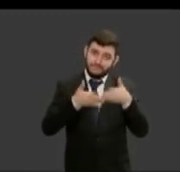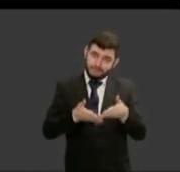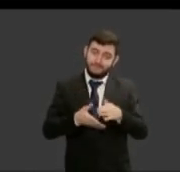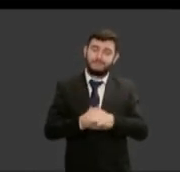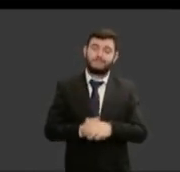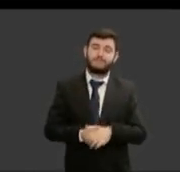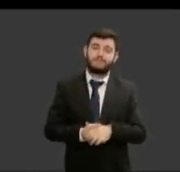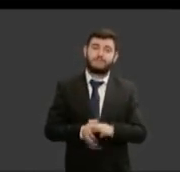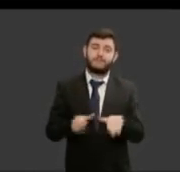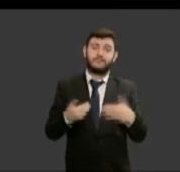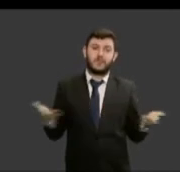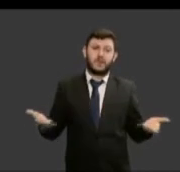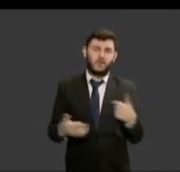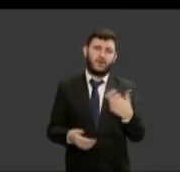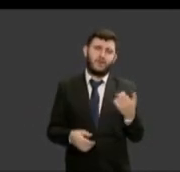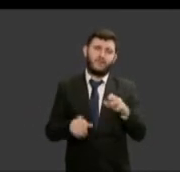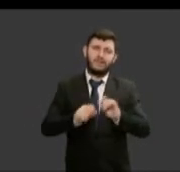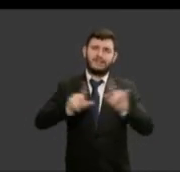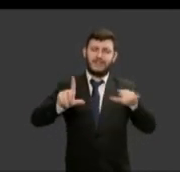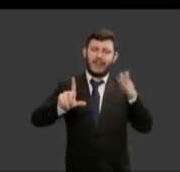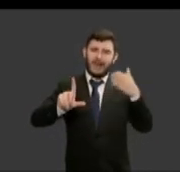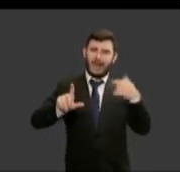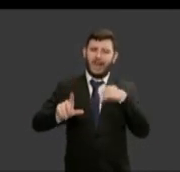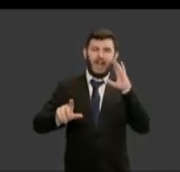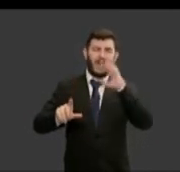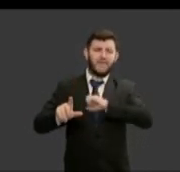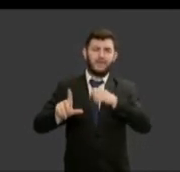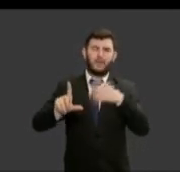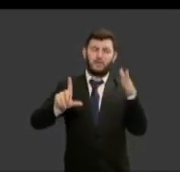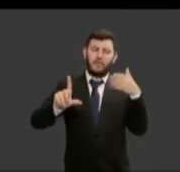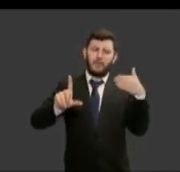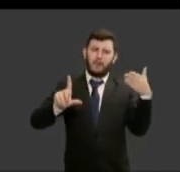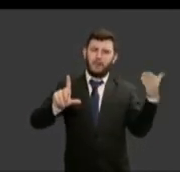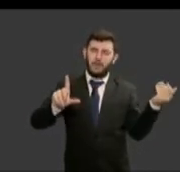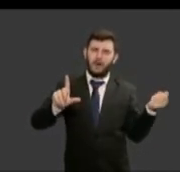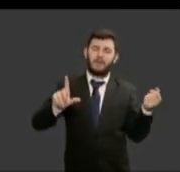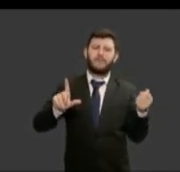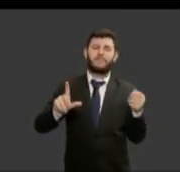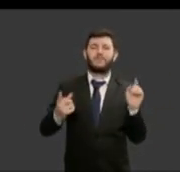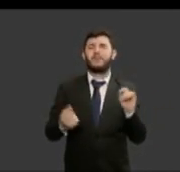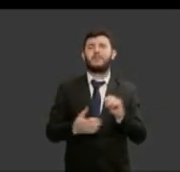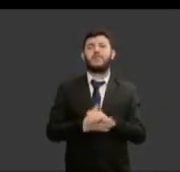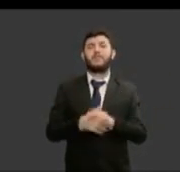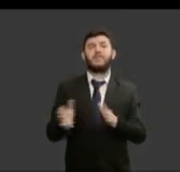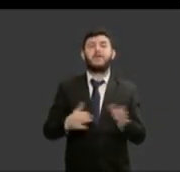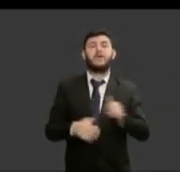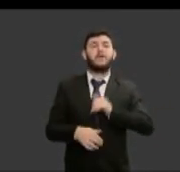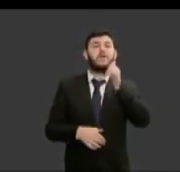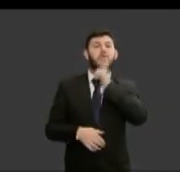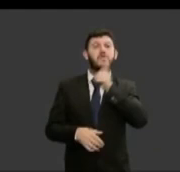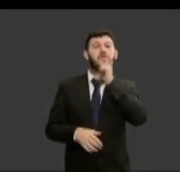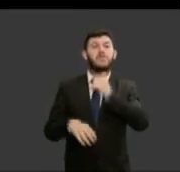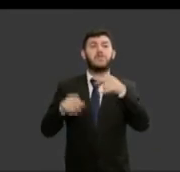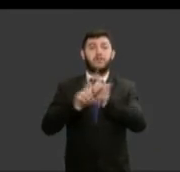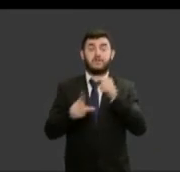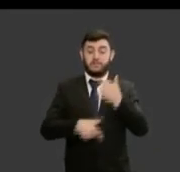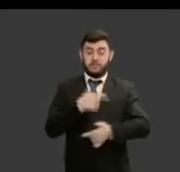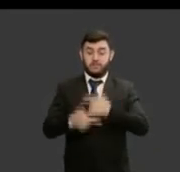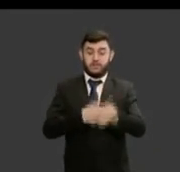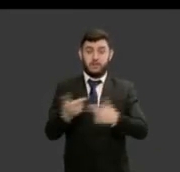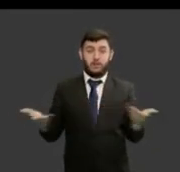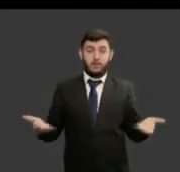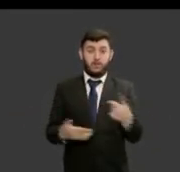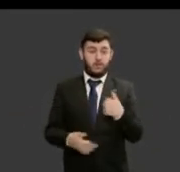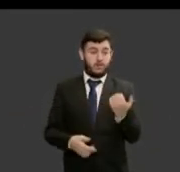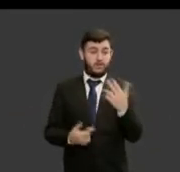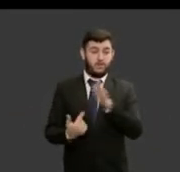vou passar um pouco mais rápido para mulheres e trabalho eu trago aqui dados